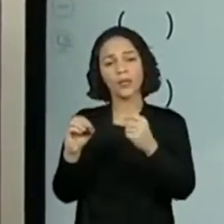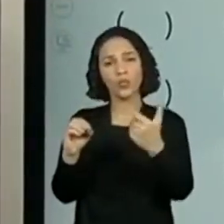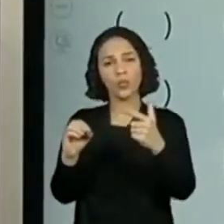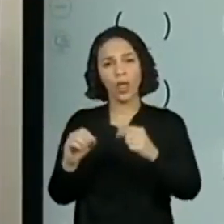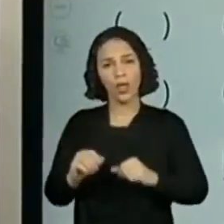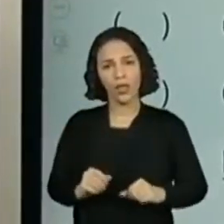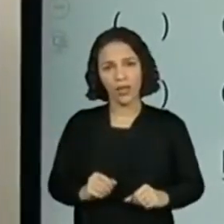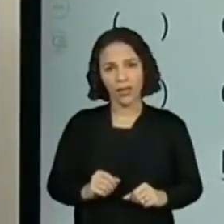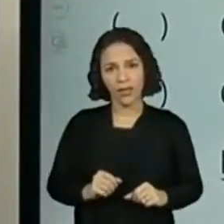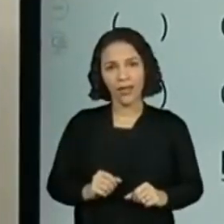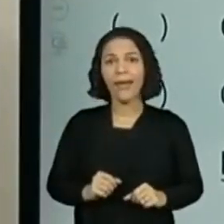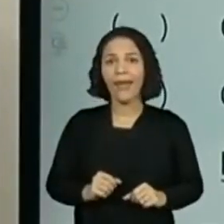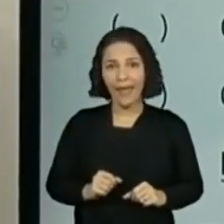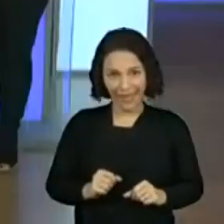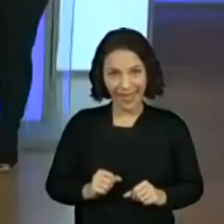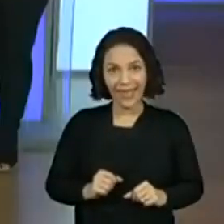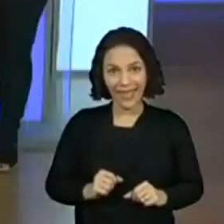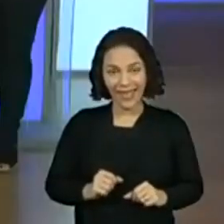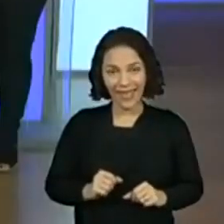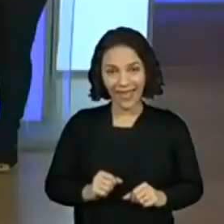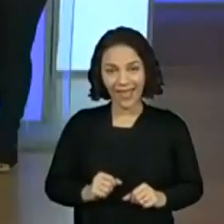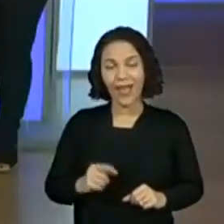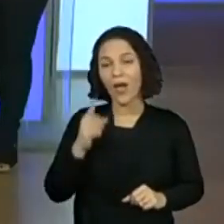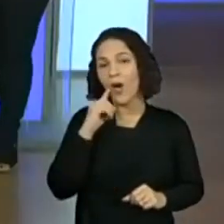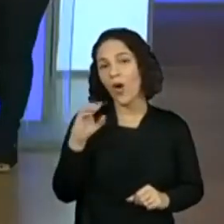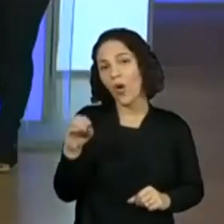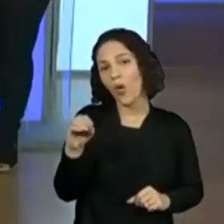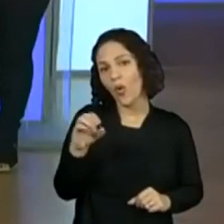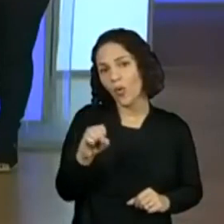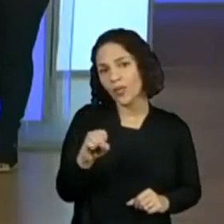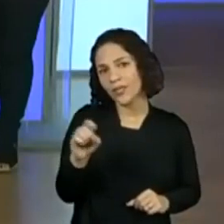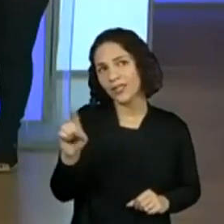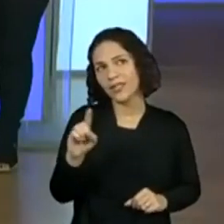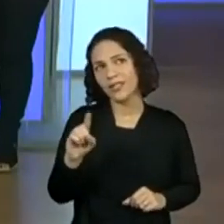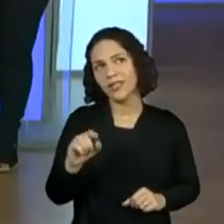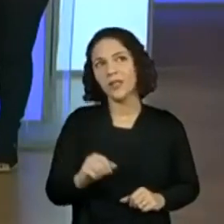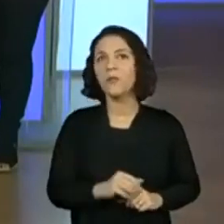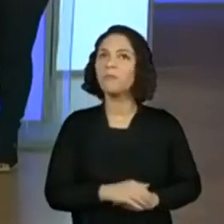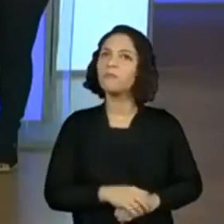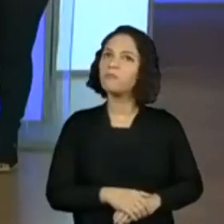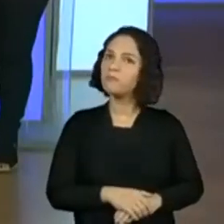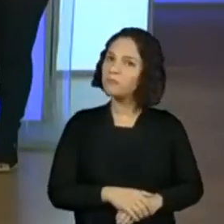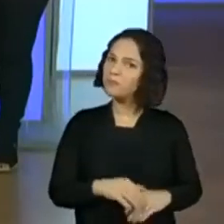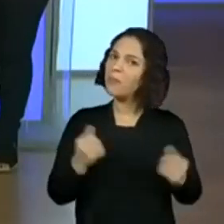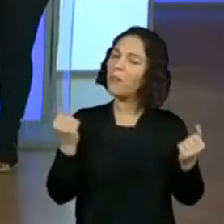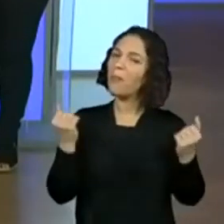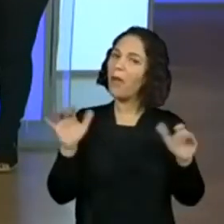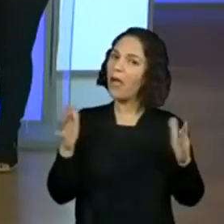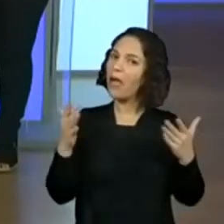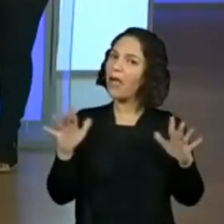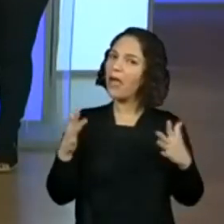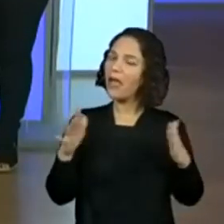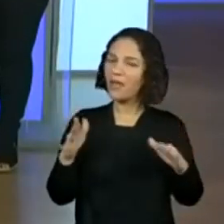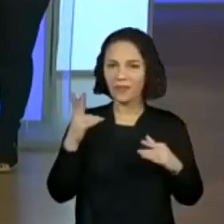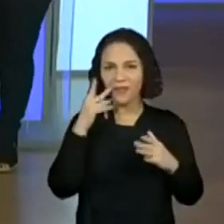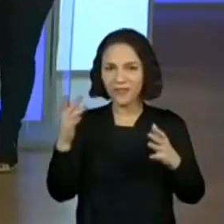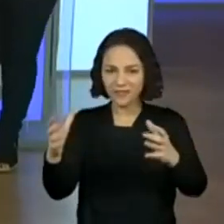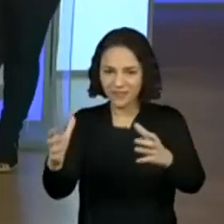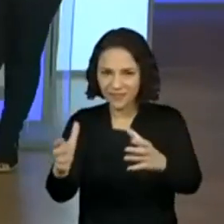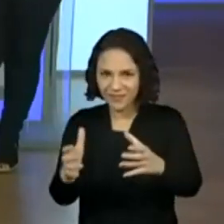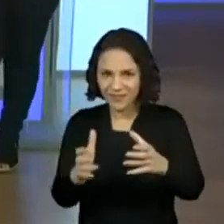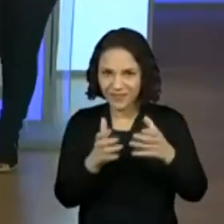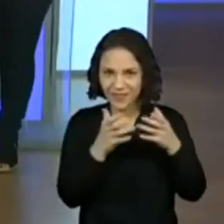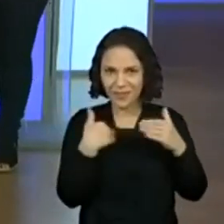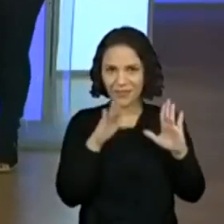acompanhado por outra letra. Não, é O, não é Os. É? Gente. Parabéns, turminha. Vamos levar todo mundo